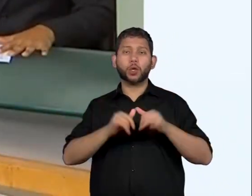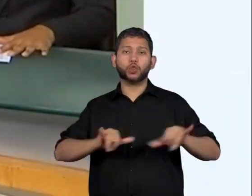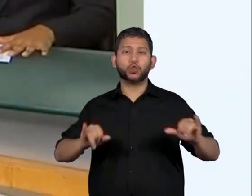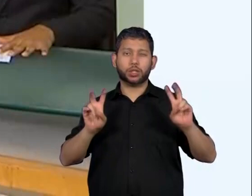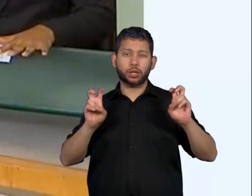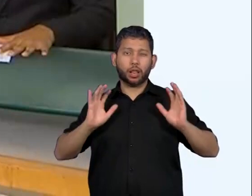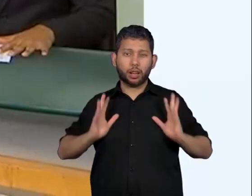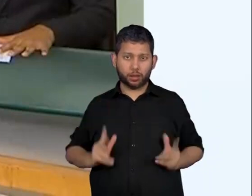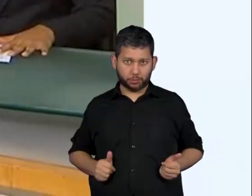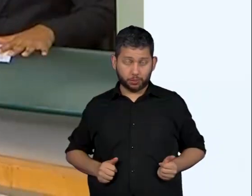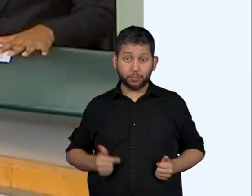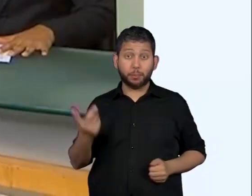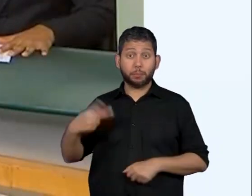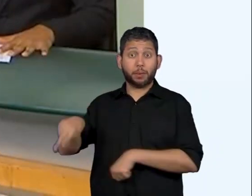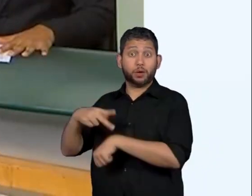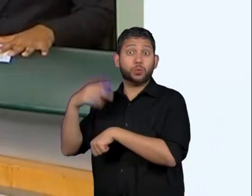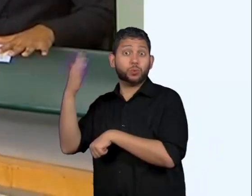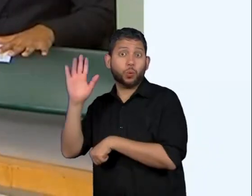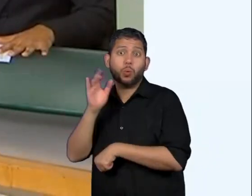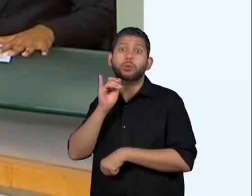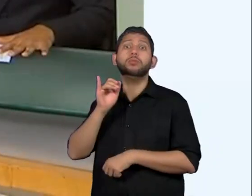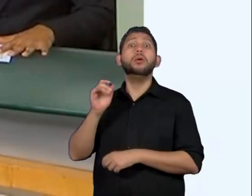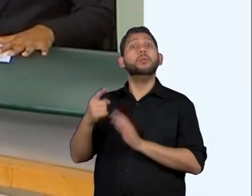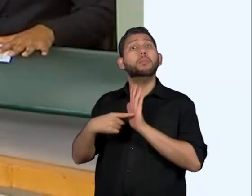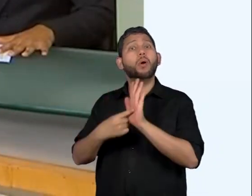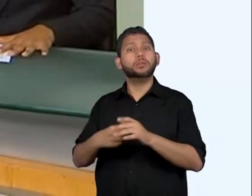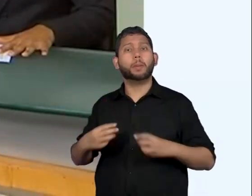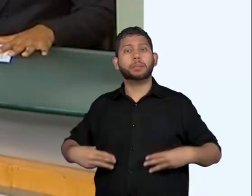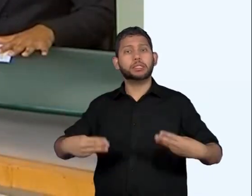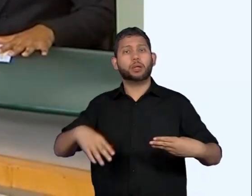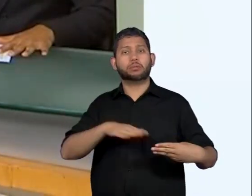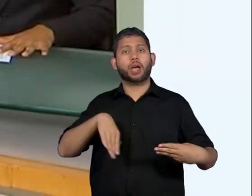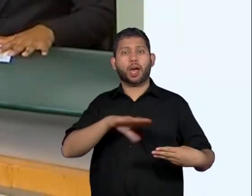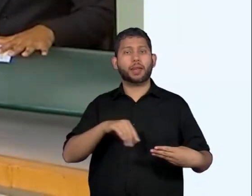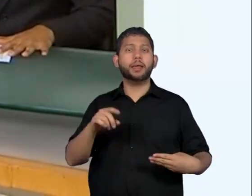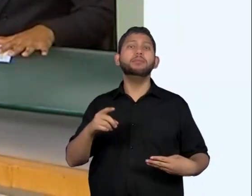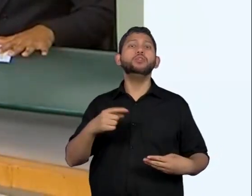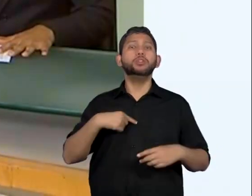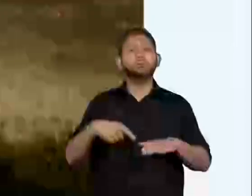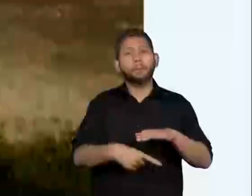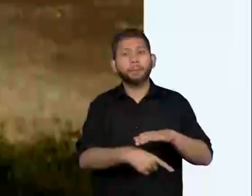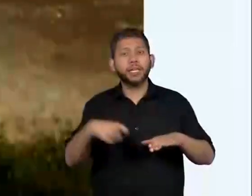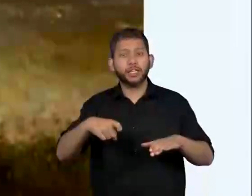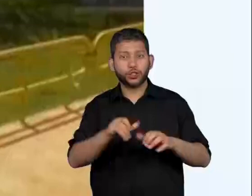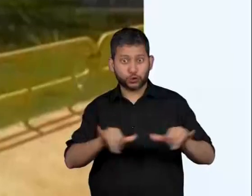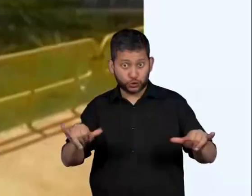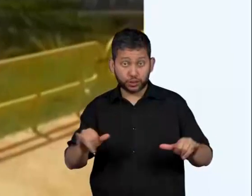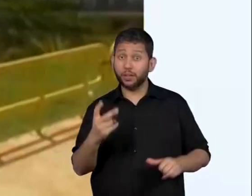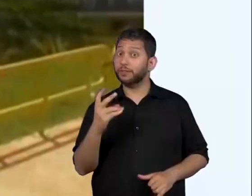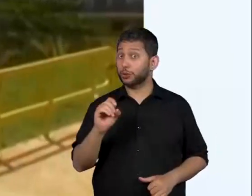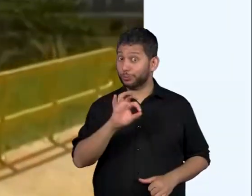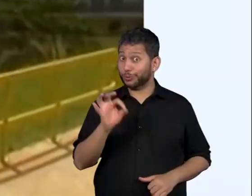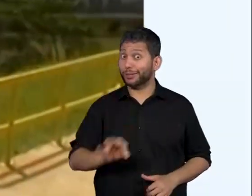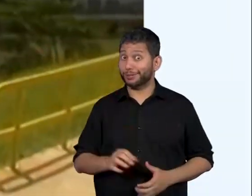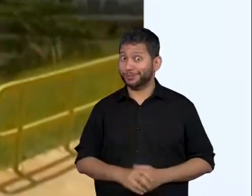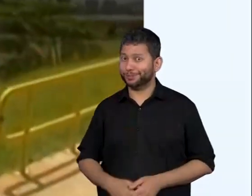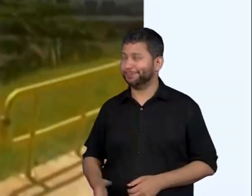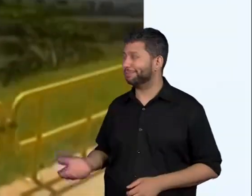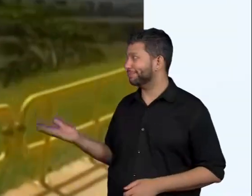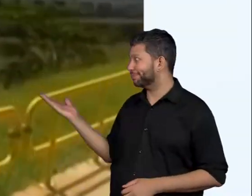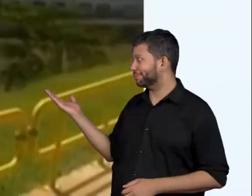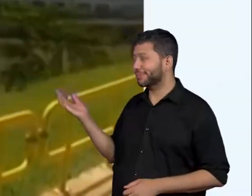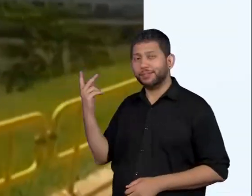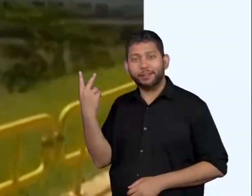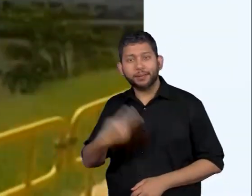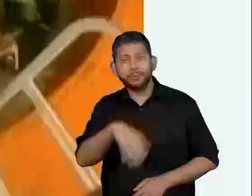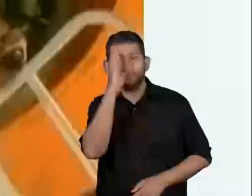Em outros países, segundo o Ministério de Minas e Energia, essa média é de 20%. Aqui no Brasil, a energia hidráulica é a principal